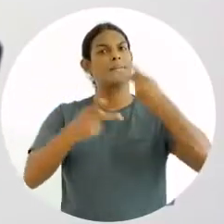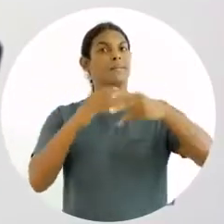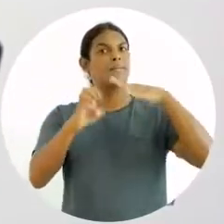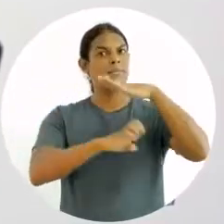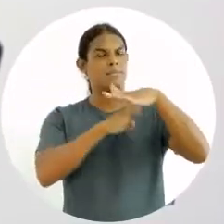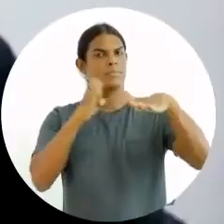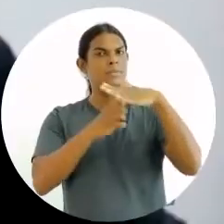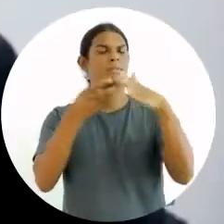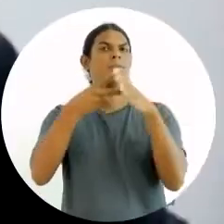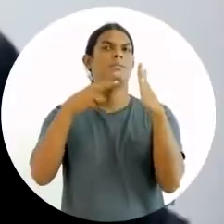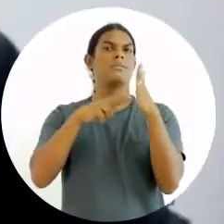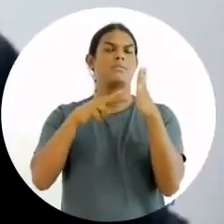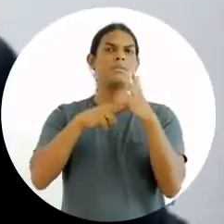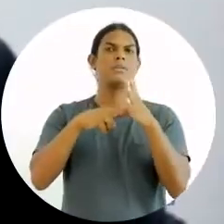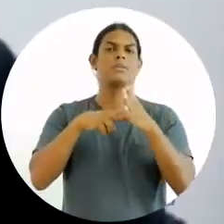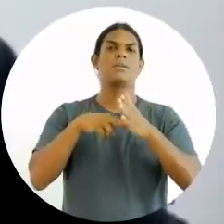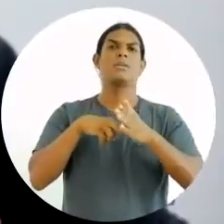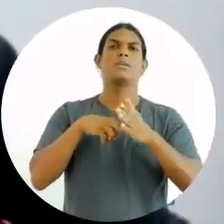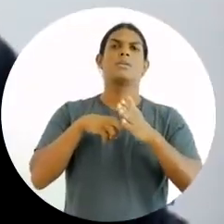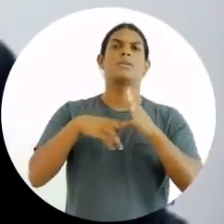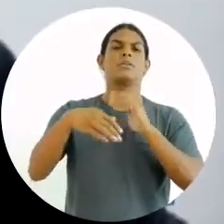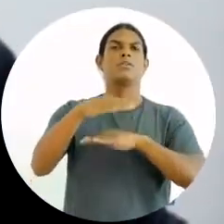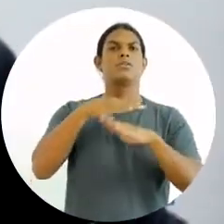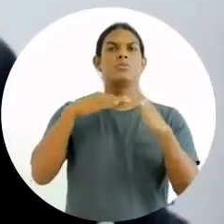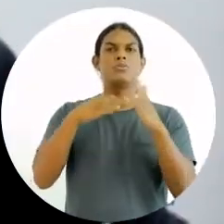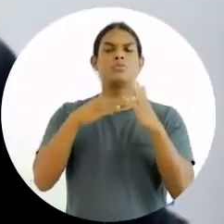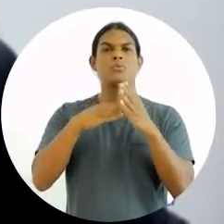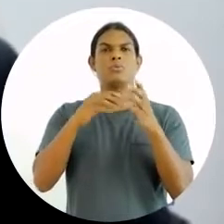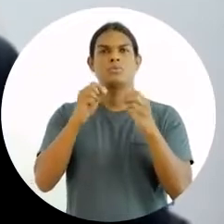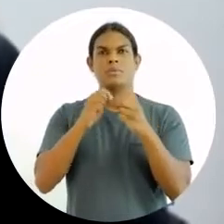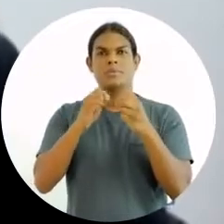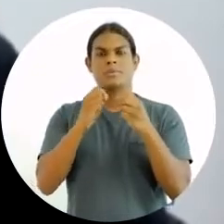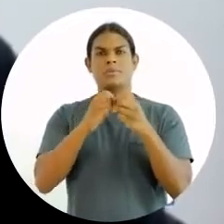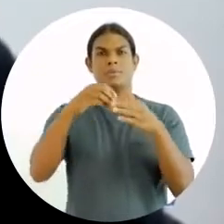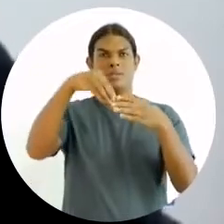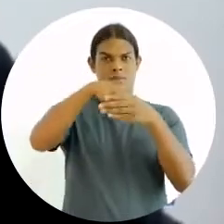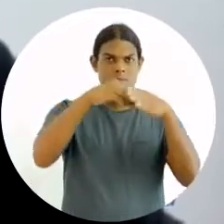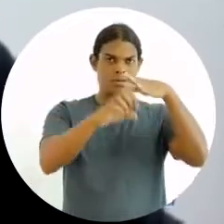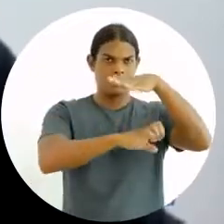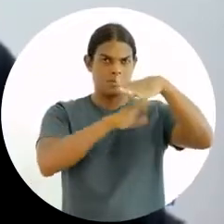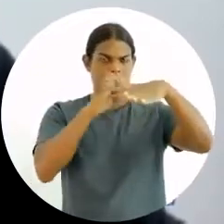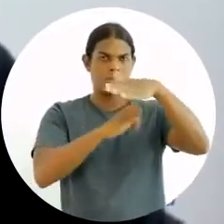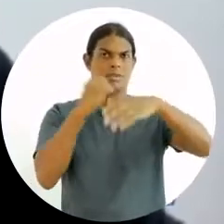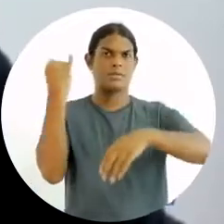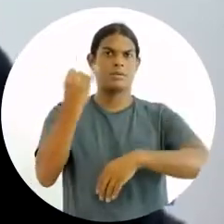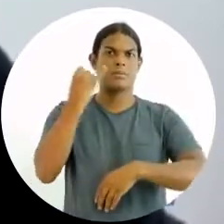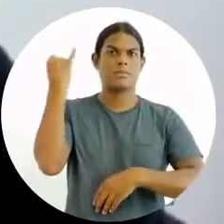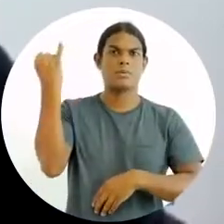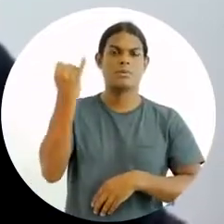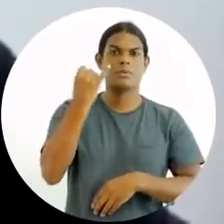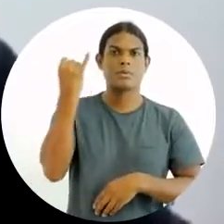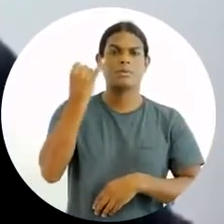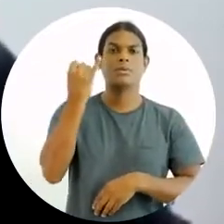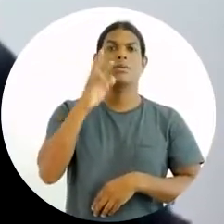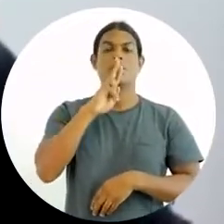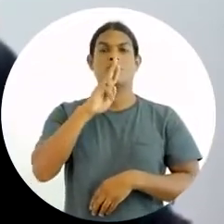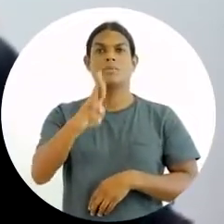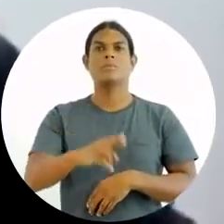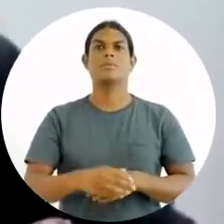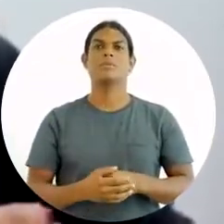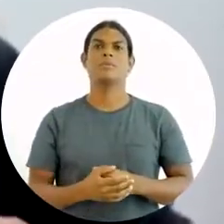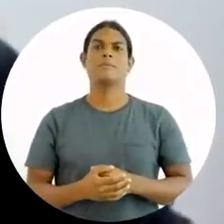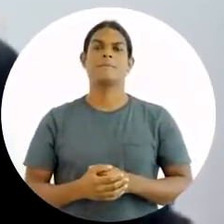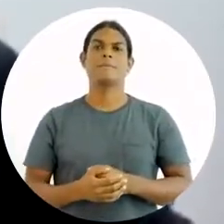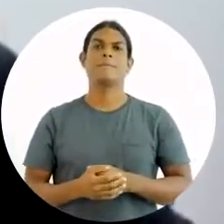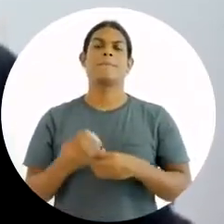o quê? Que aquele recurso desenvolvido pela organização é fundamental para o alcance dos resultados.